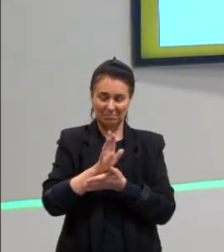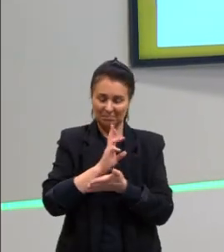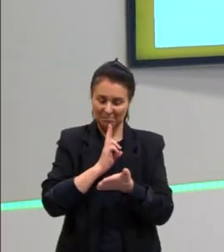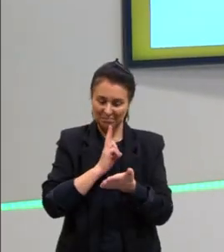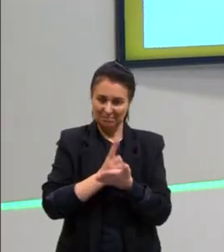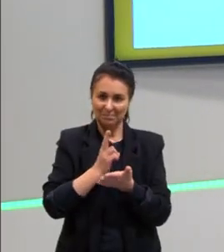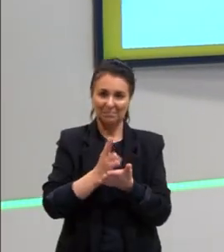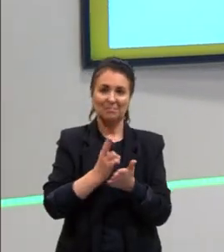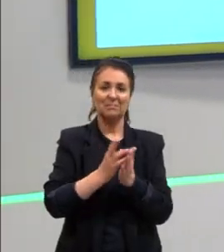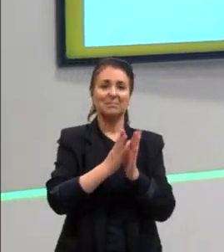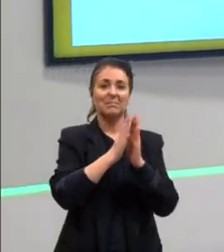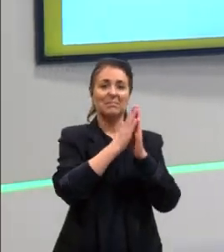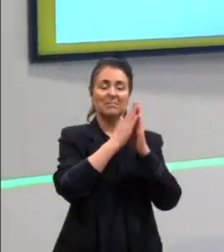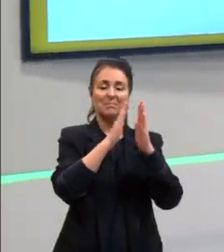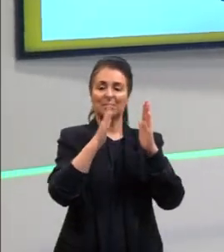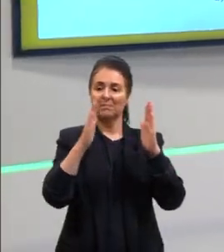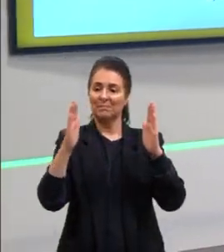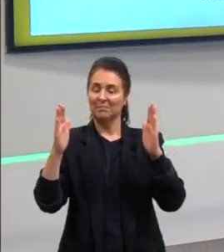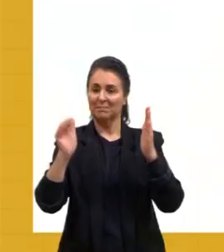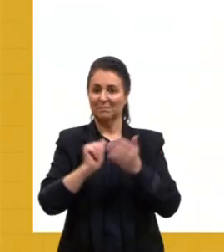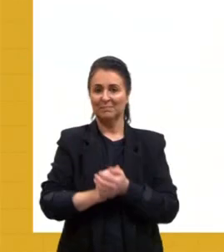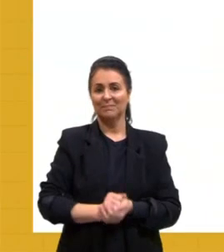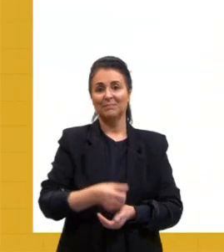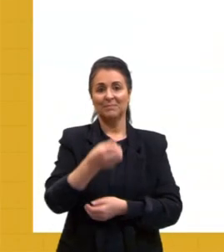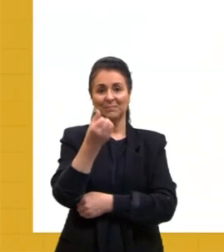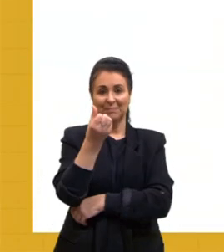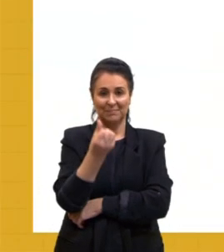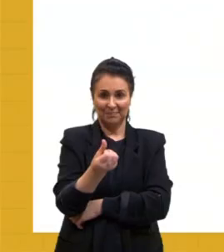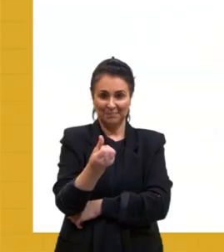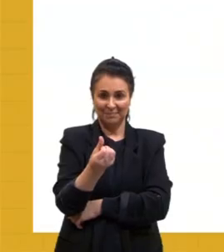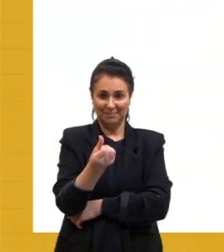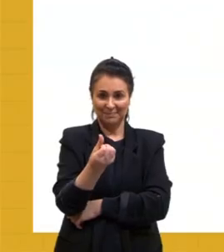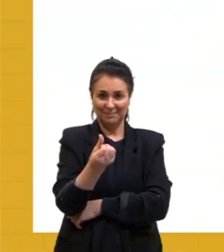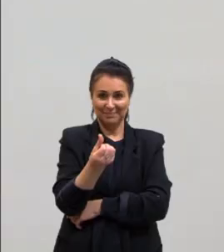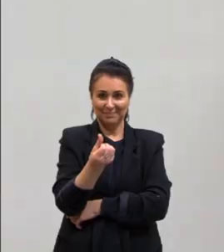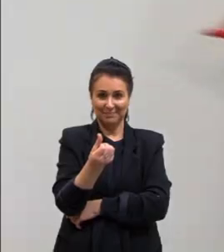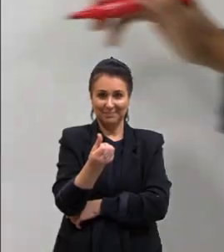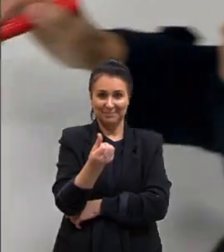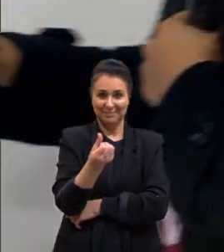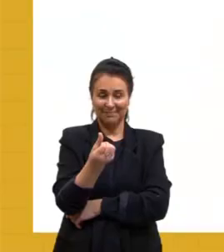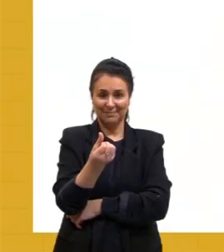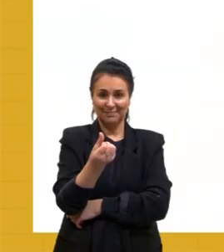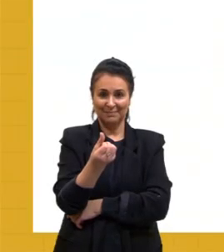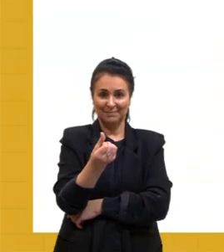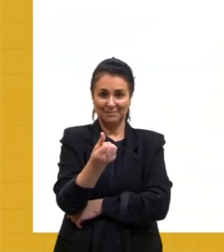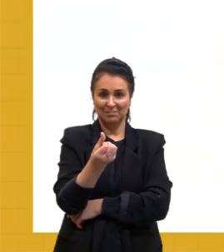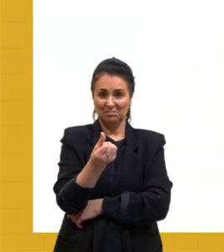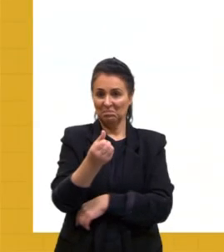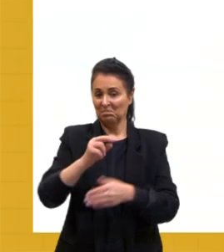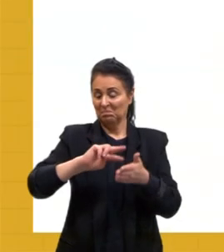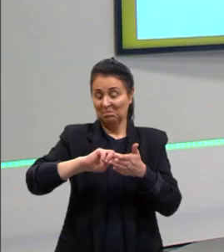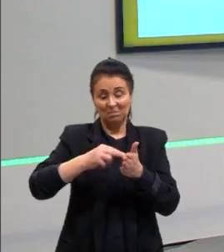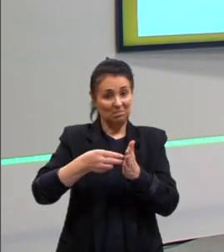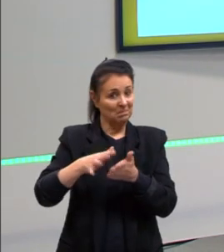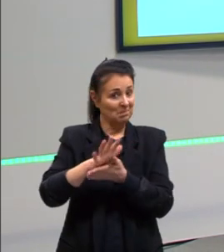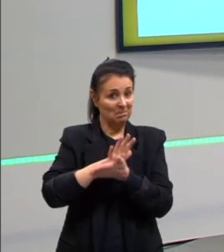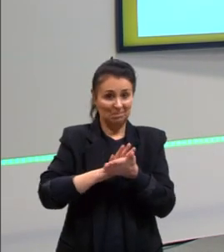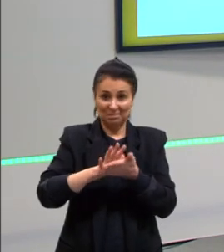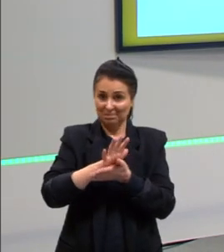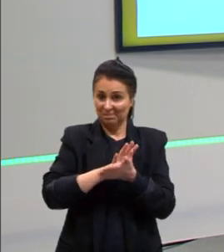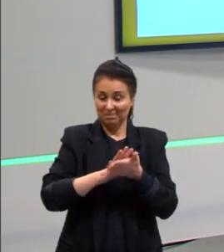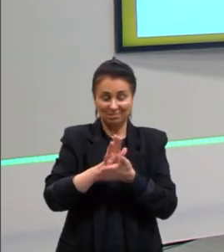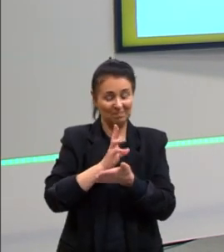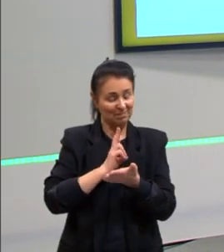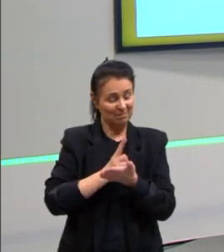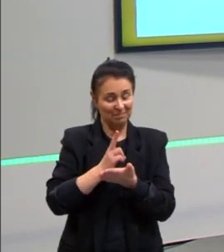a mesma coisa. 6. 6, a sequência de 6. Como ele não quer dizer nada, vai continuar a